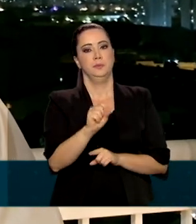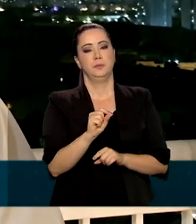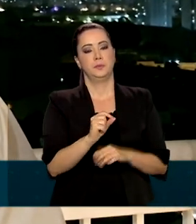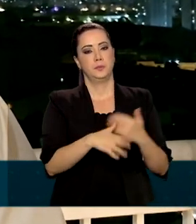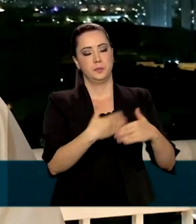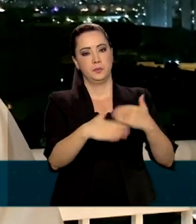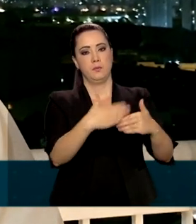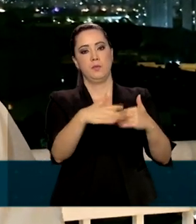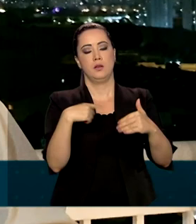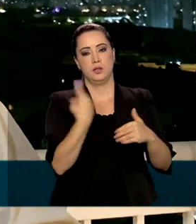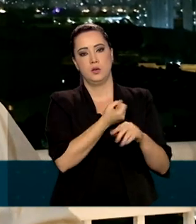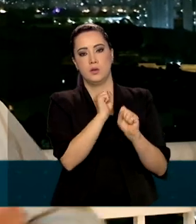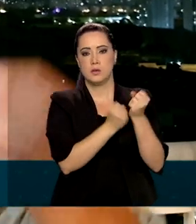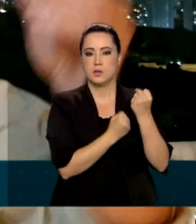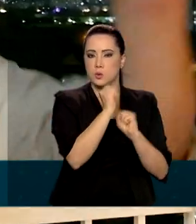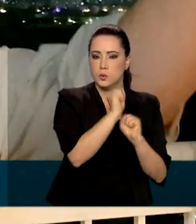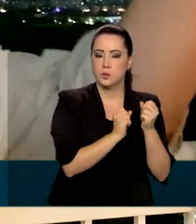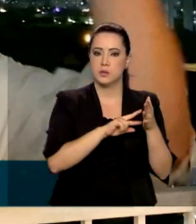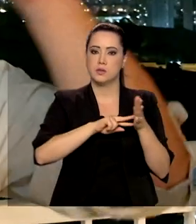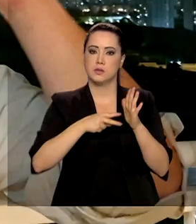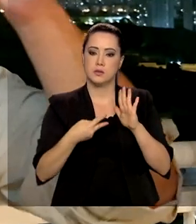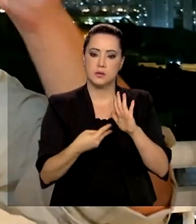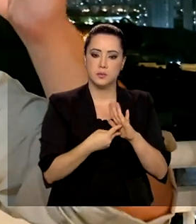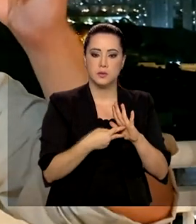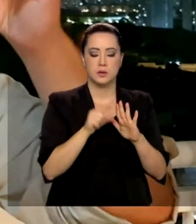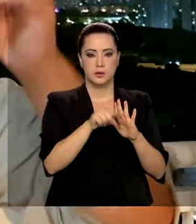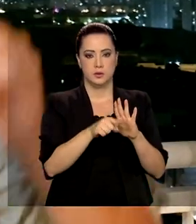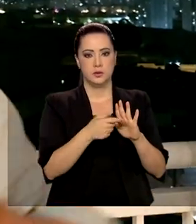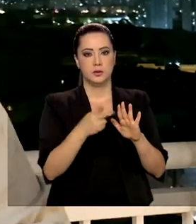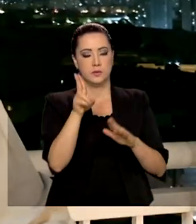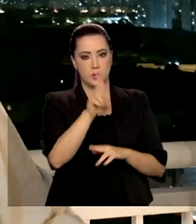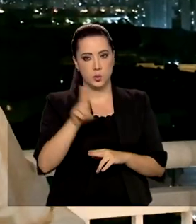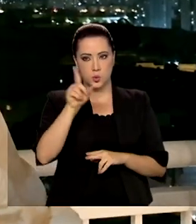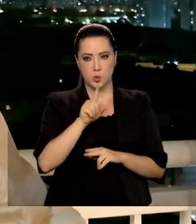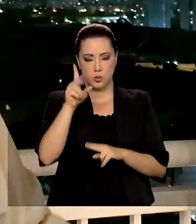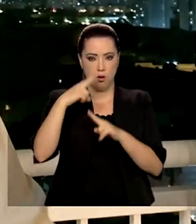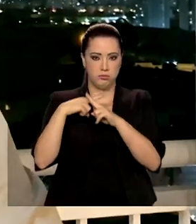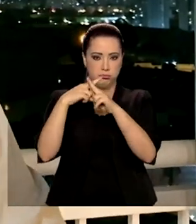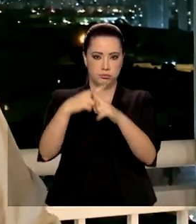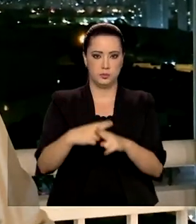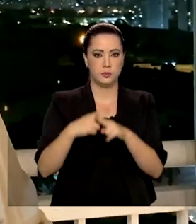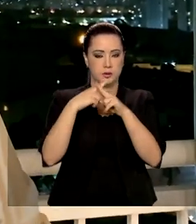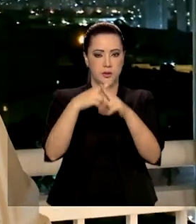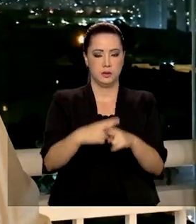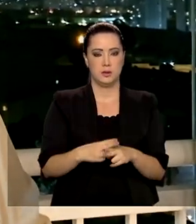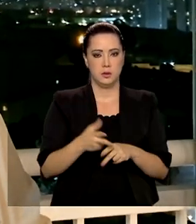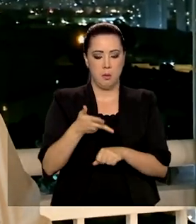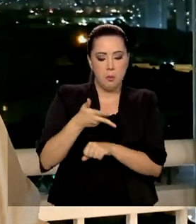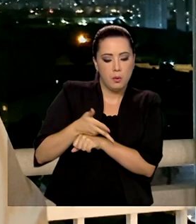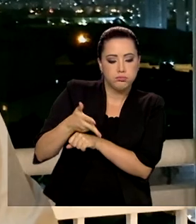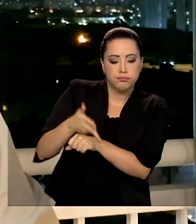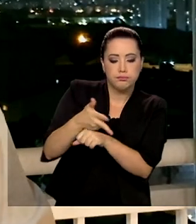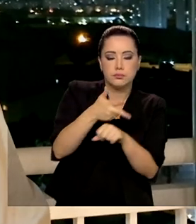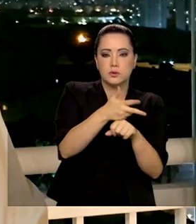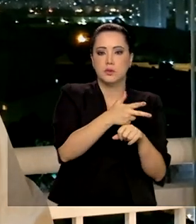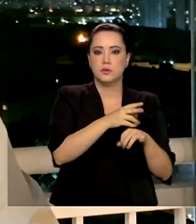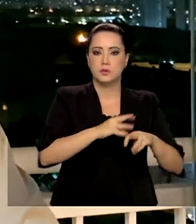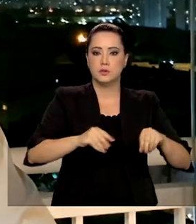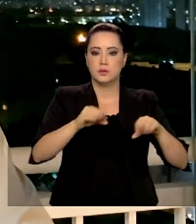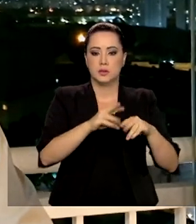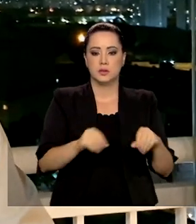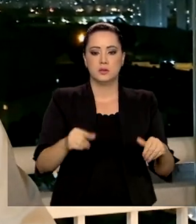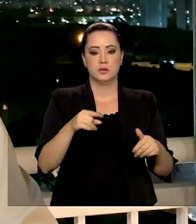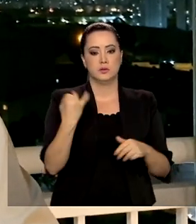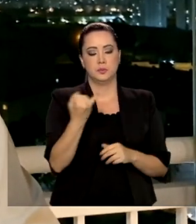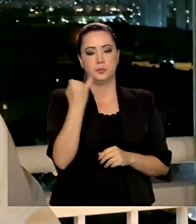desenvolvimento da nossa indústria, significa a sua aplicação no espaço para a observação da Terra em um espectro